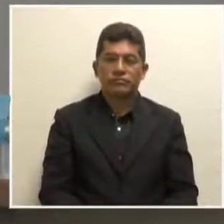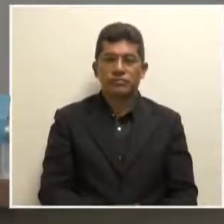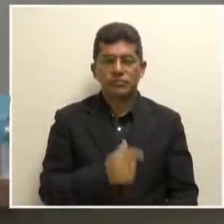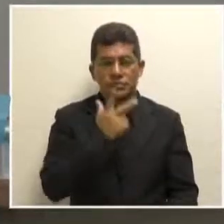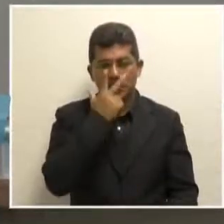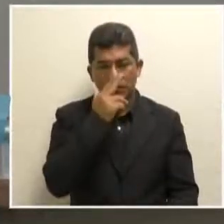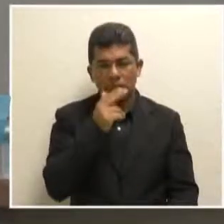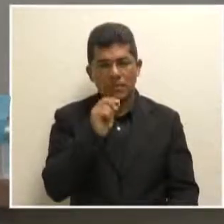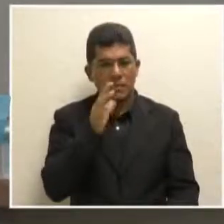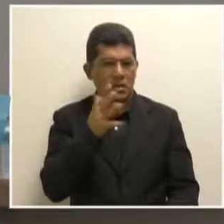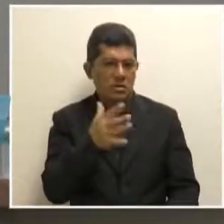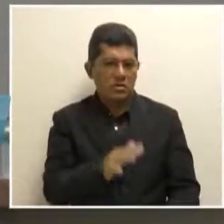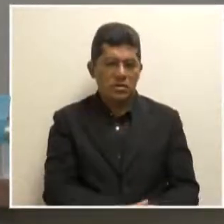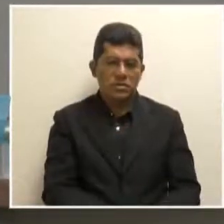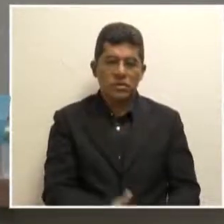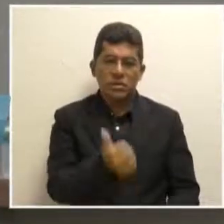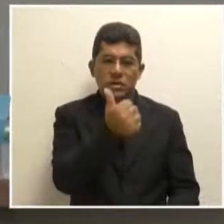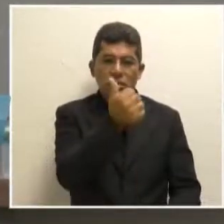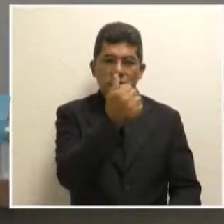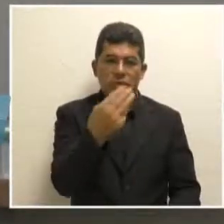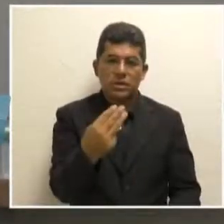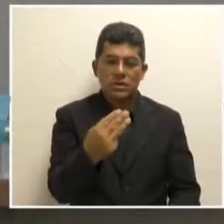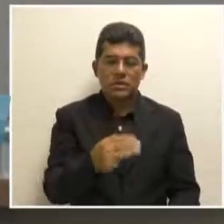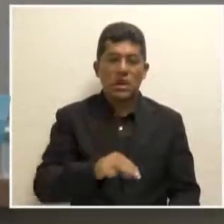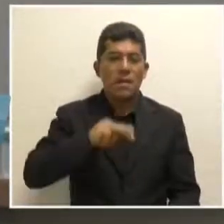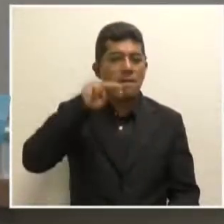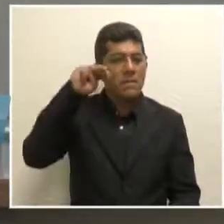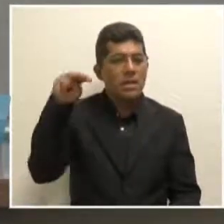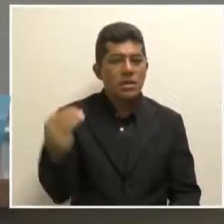dá uma bagatela de 13 milhões de reais.